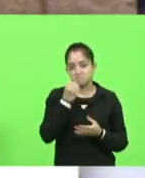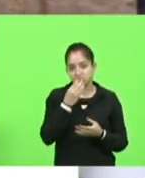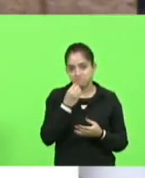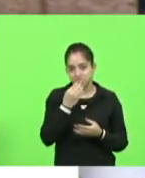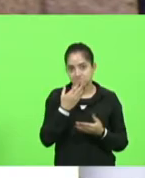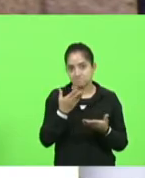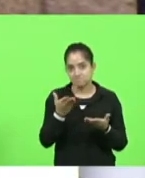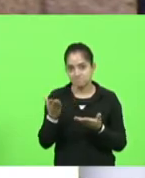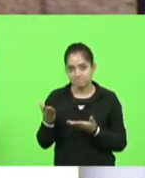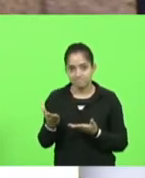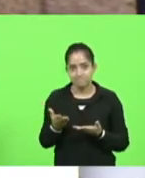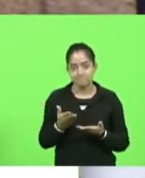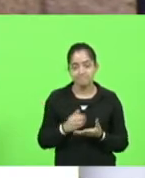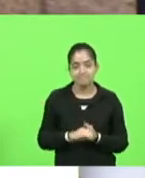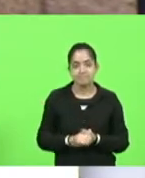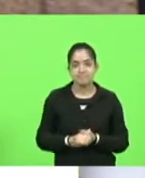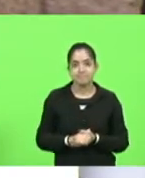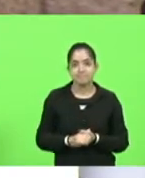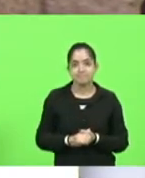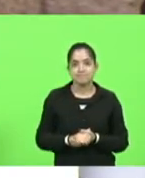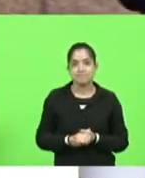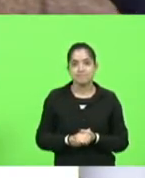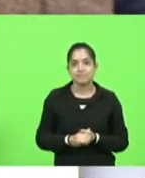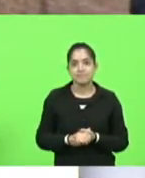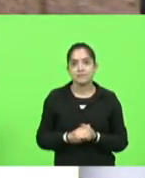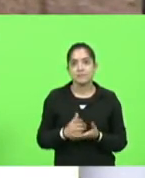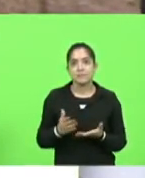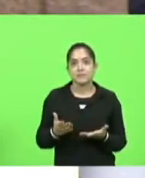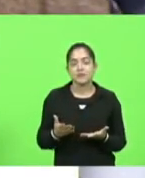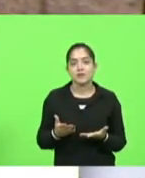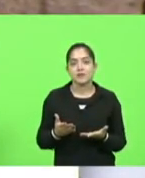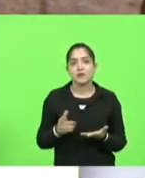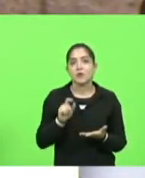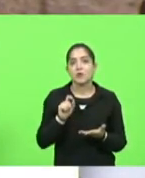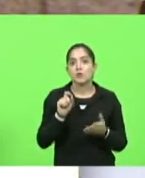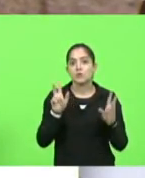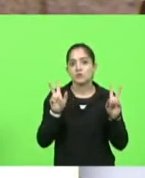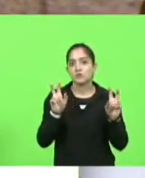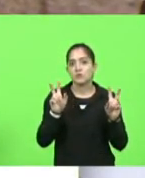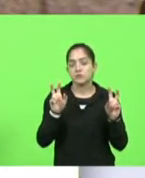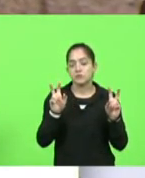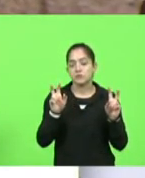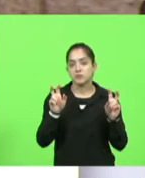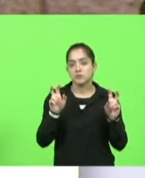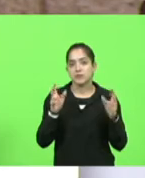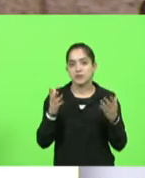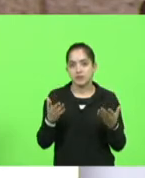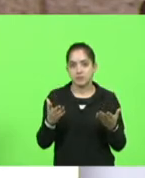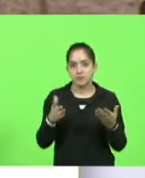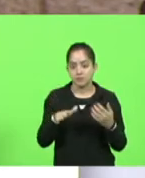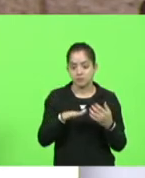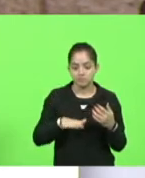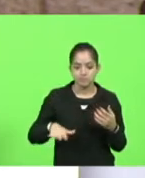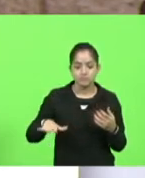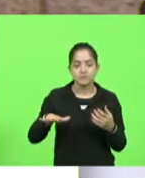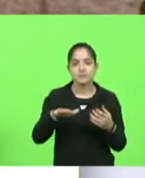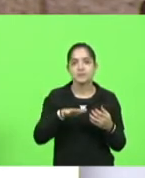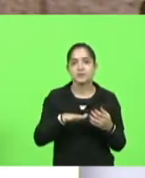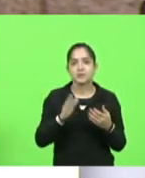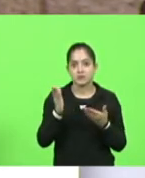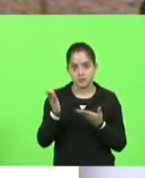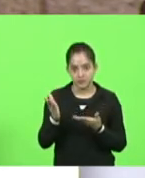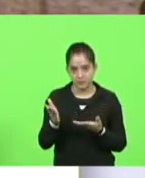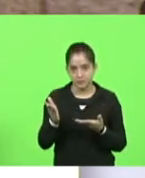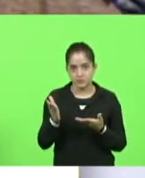esse plenário senhor presidente. Aliás vou falar justamente sobre um setor que o senhor é